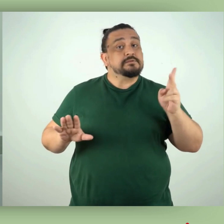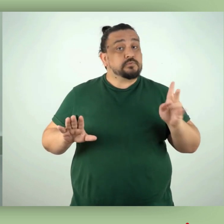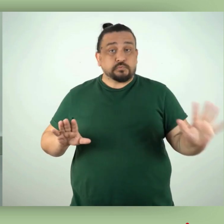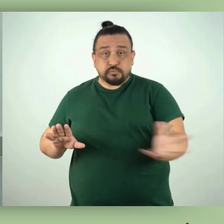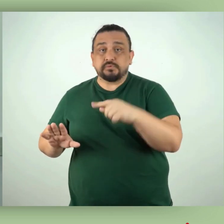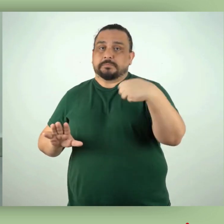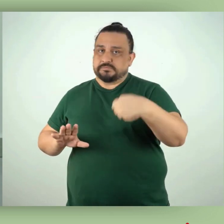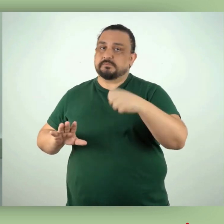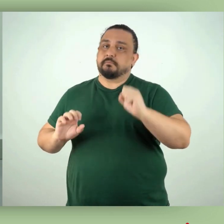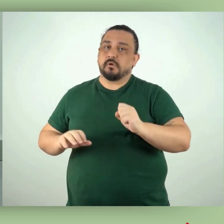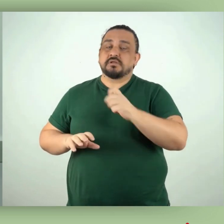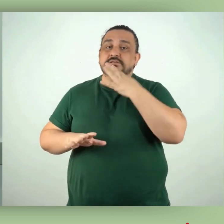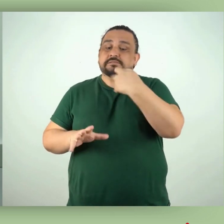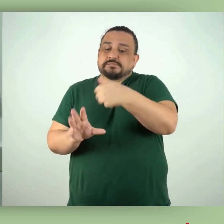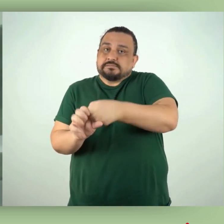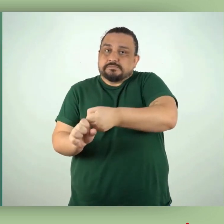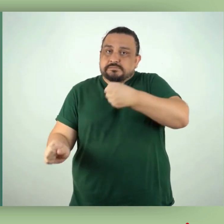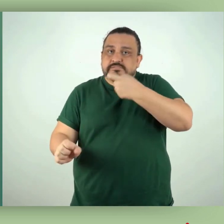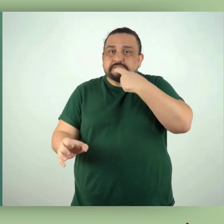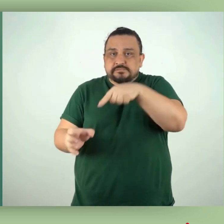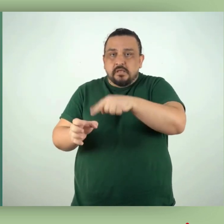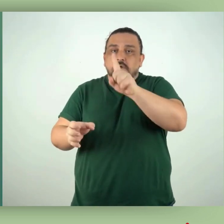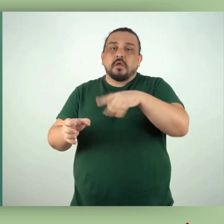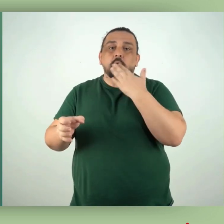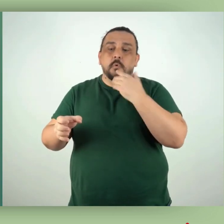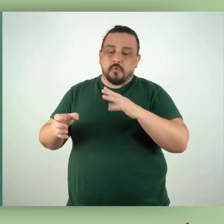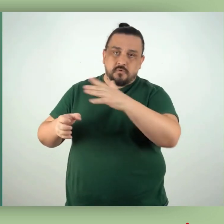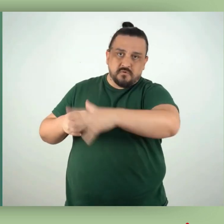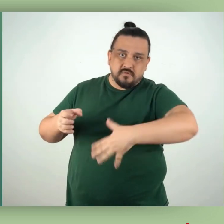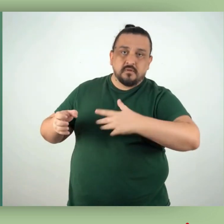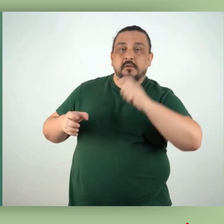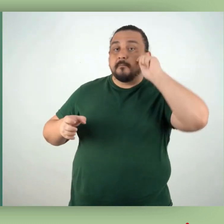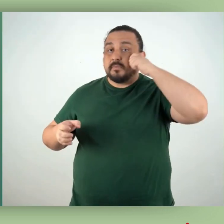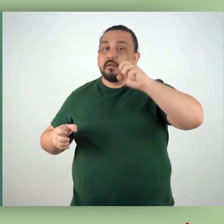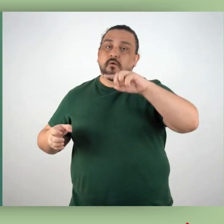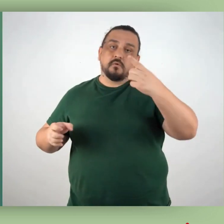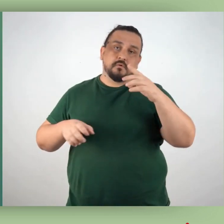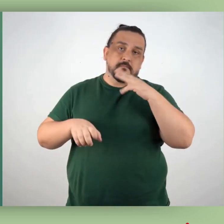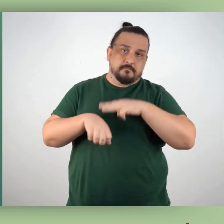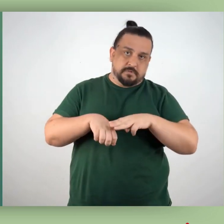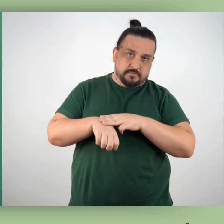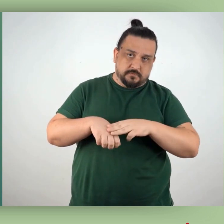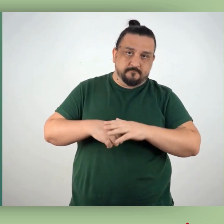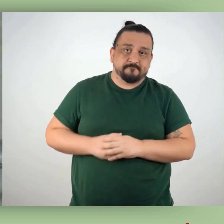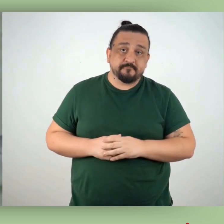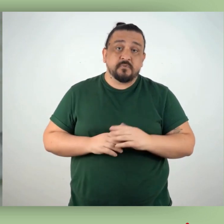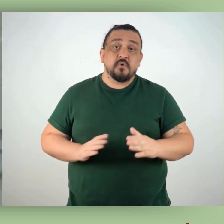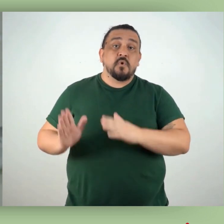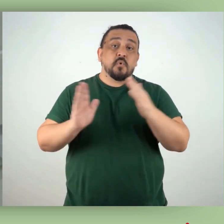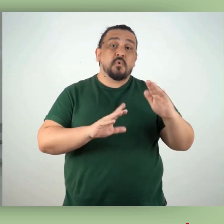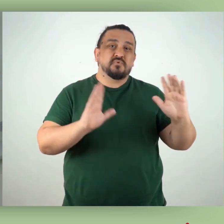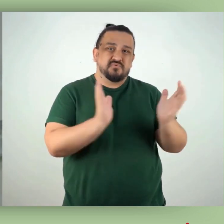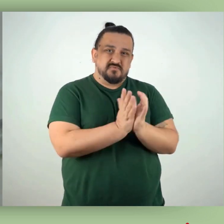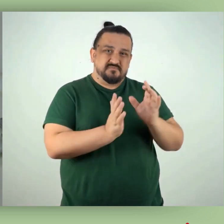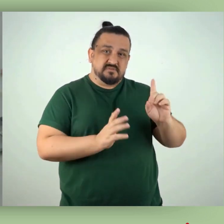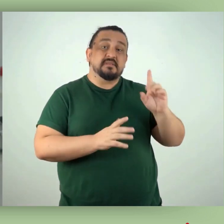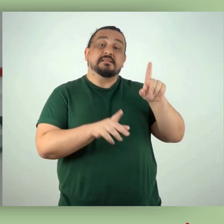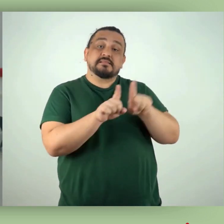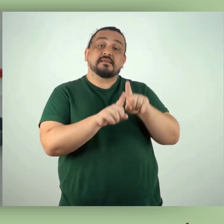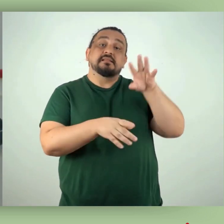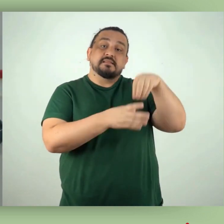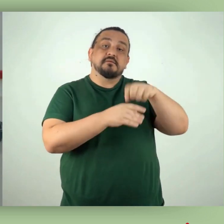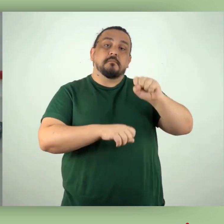saco plástico de cor preta ou marrom. O grupo E é composto por materiais de pérfuro cortantes e